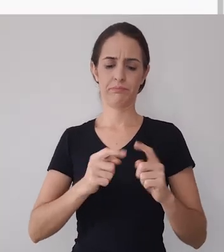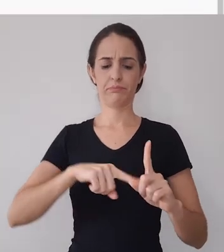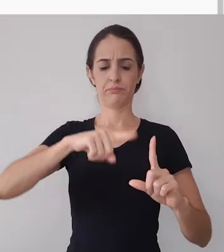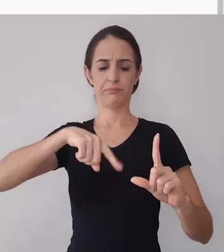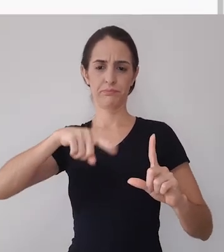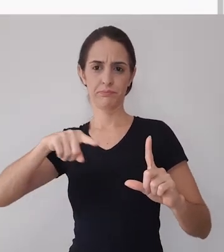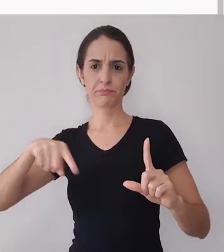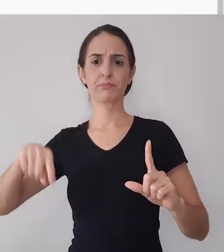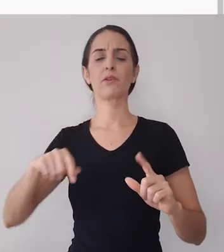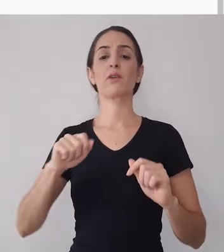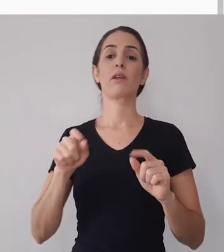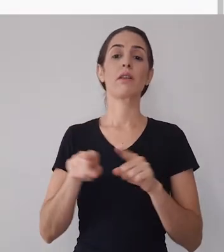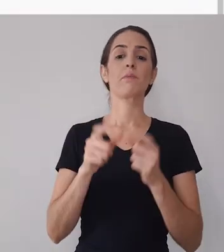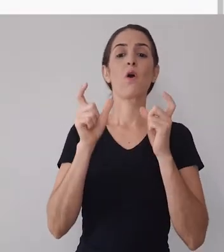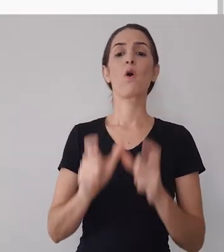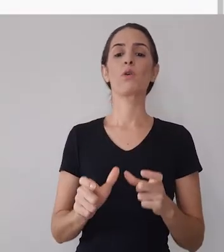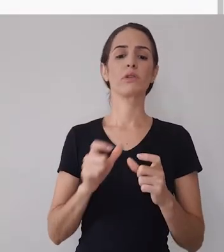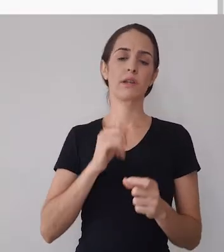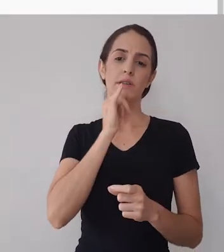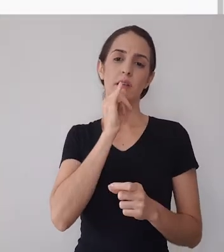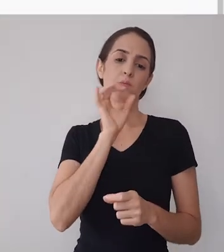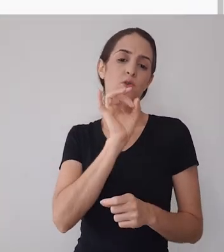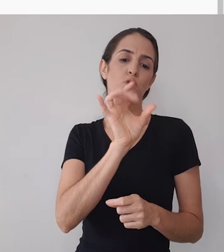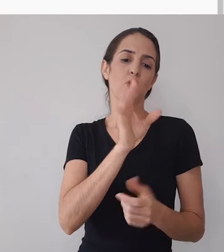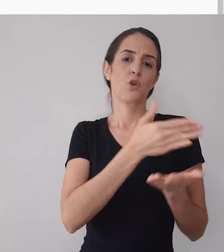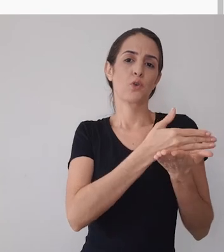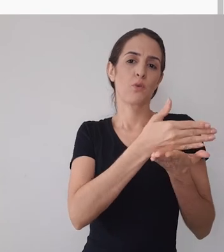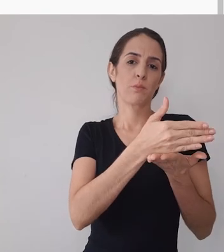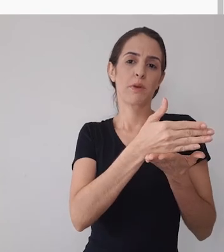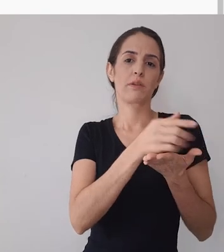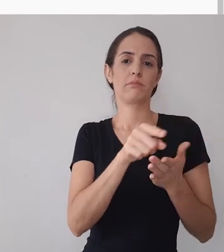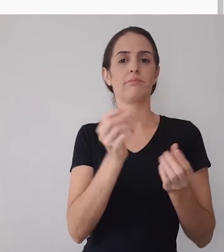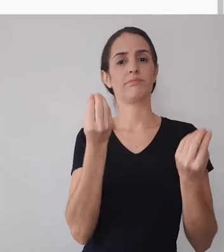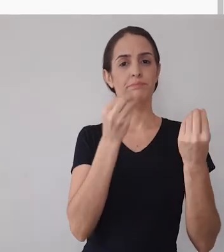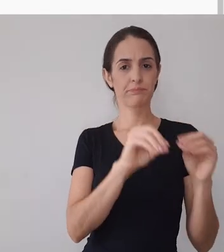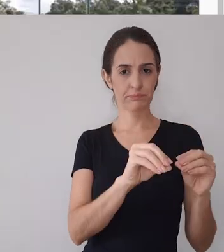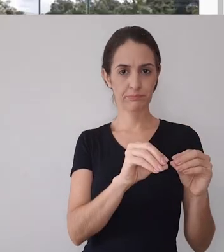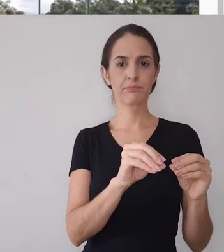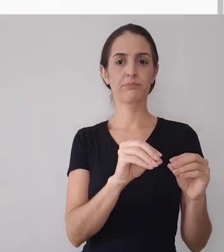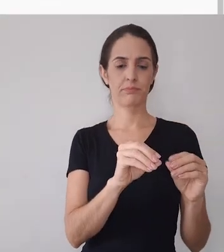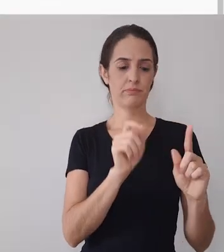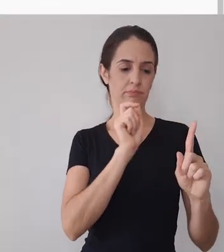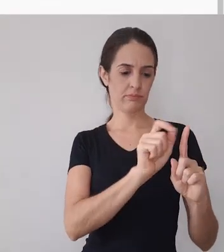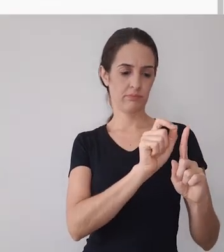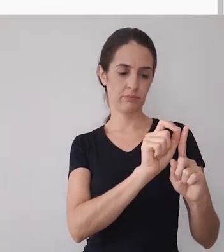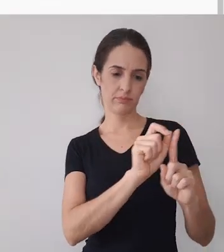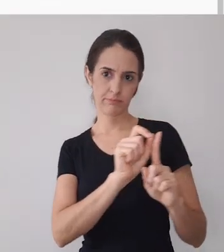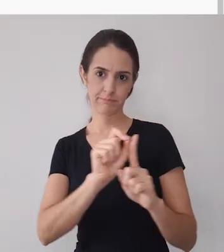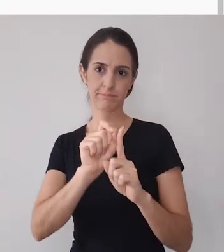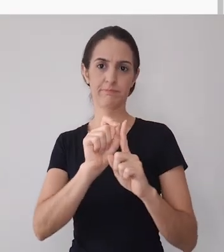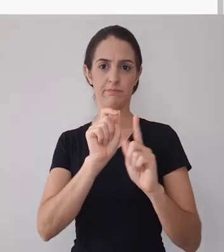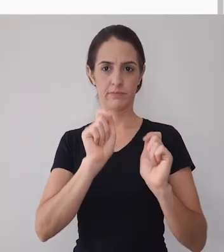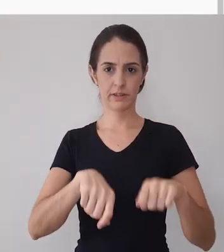aos outros áudios e também aonde ela vai tocar digamos que eu queira só na vinheta olha então eu posso posicionar